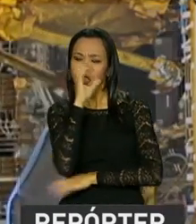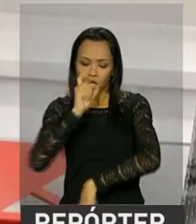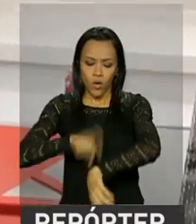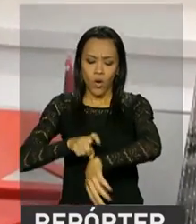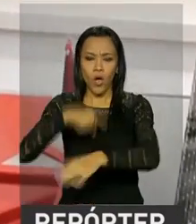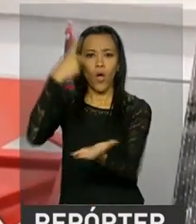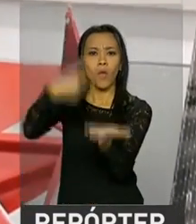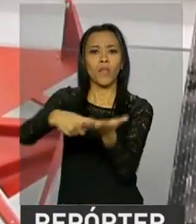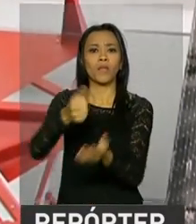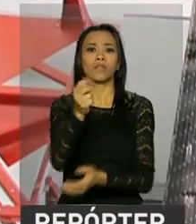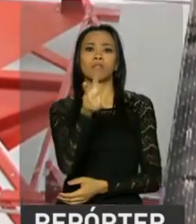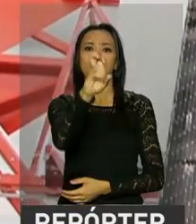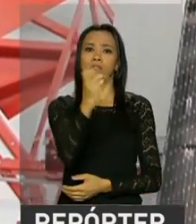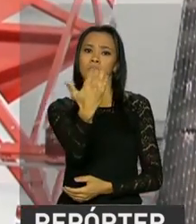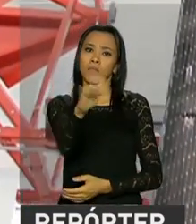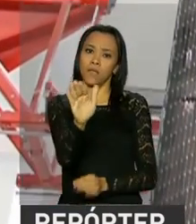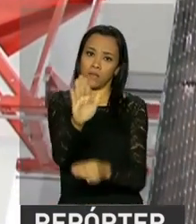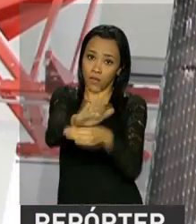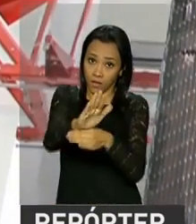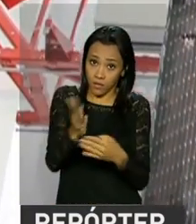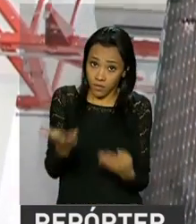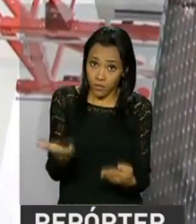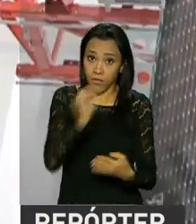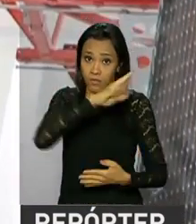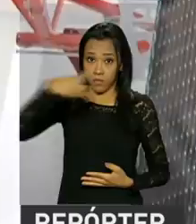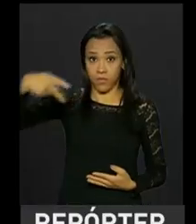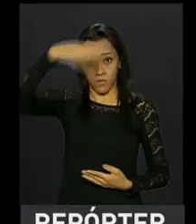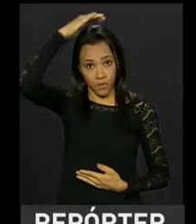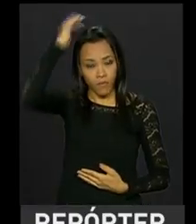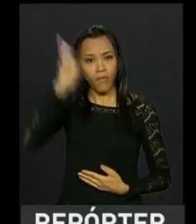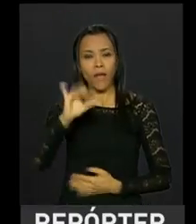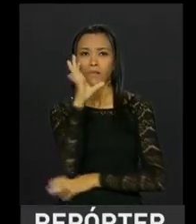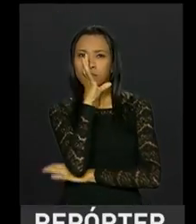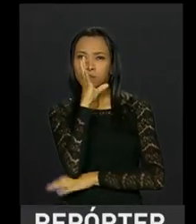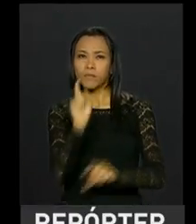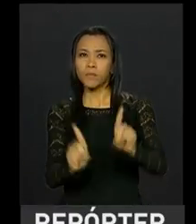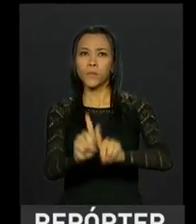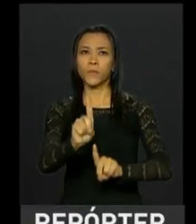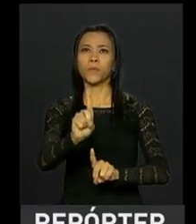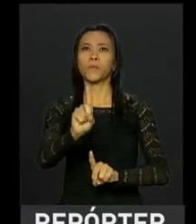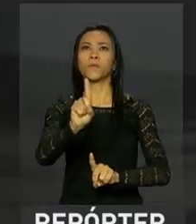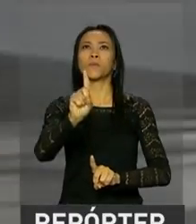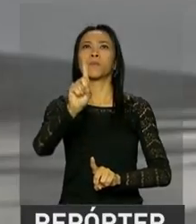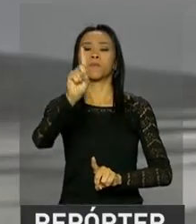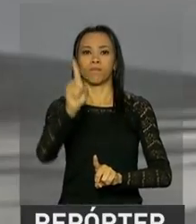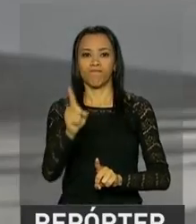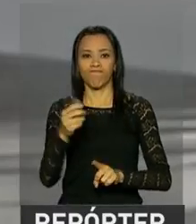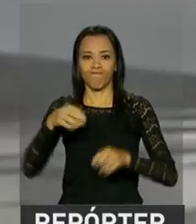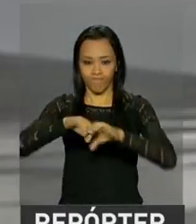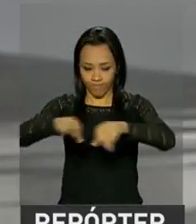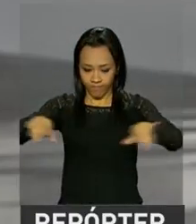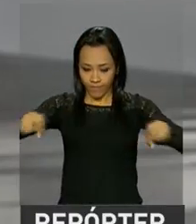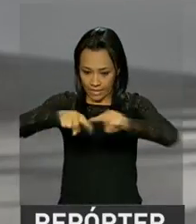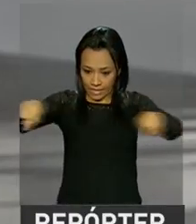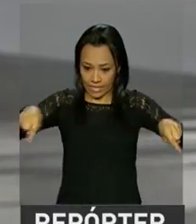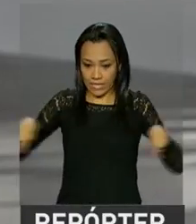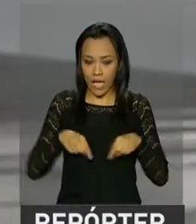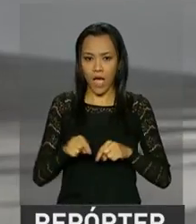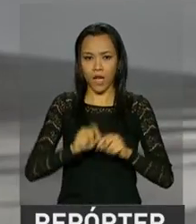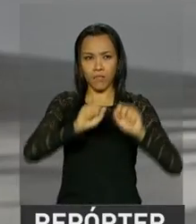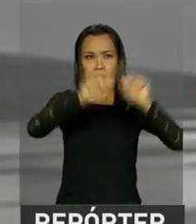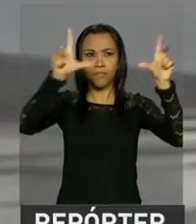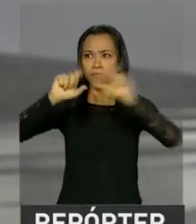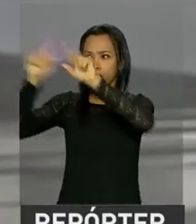para as 5h30 da tarde. Michel Temer vai assistir o lançamento do satélite da Sala do Comando de